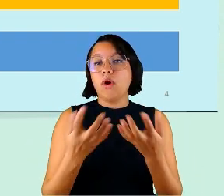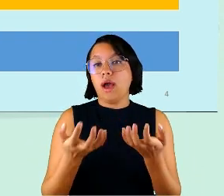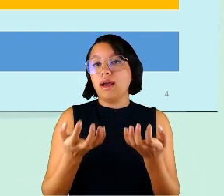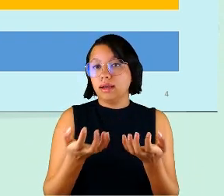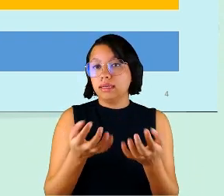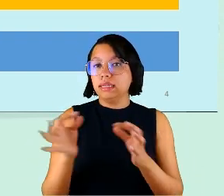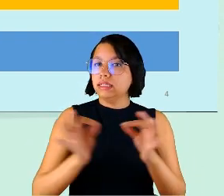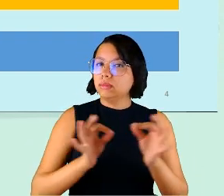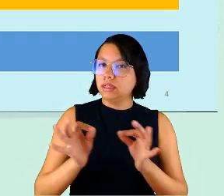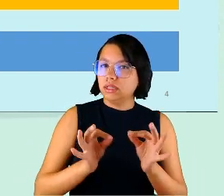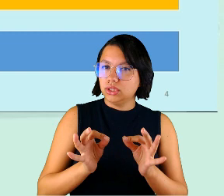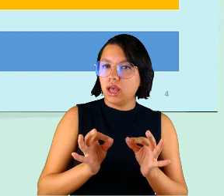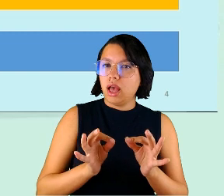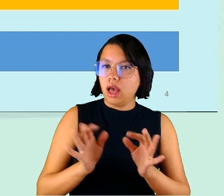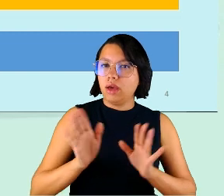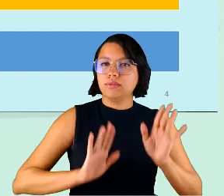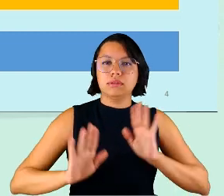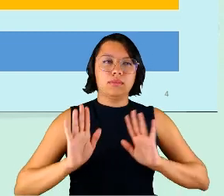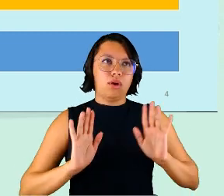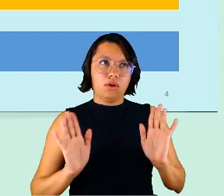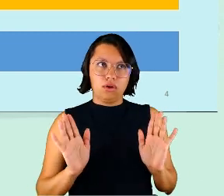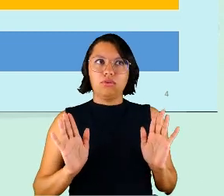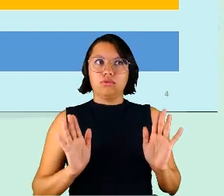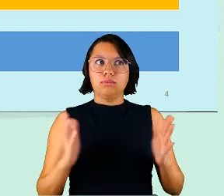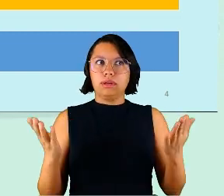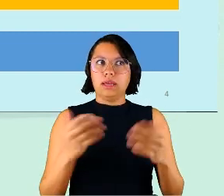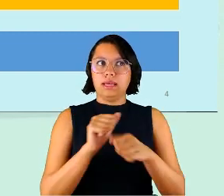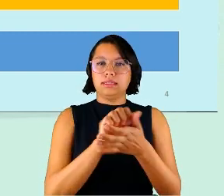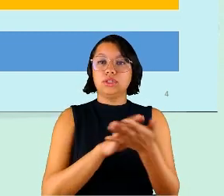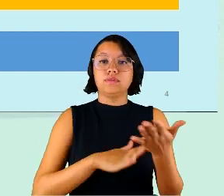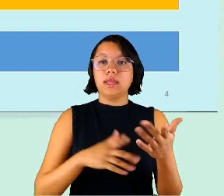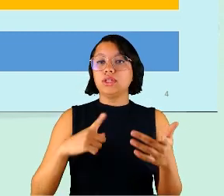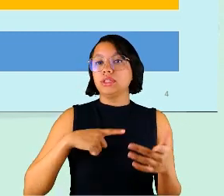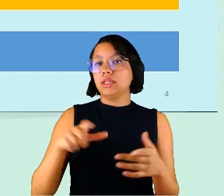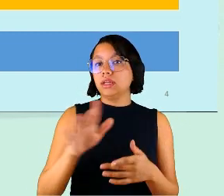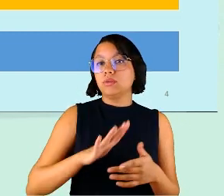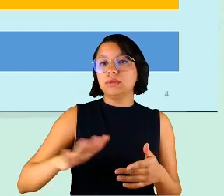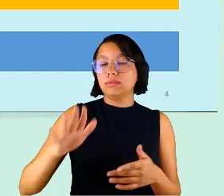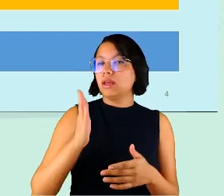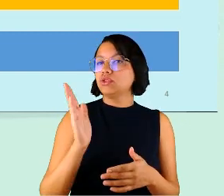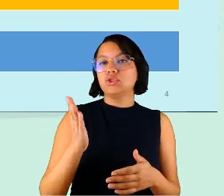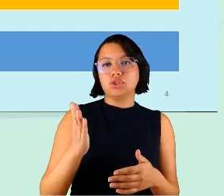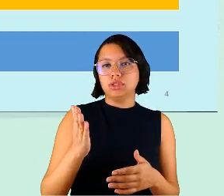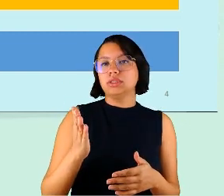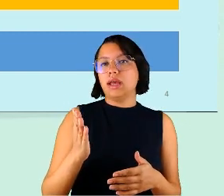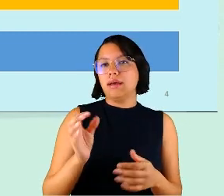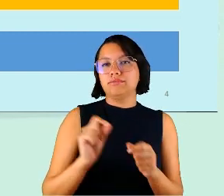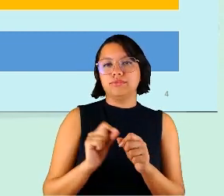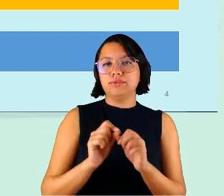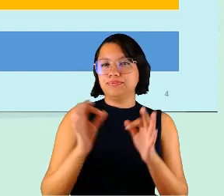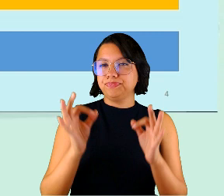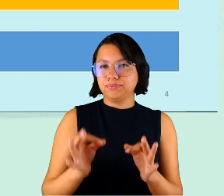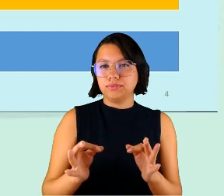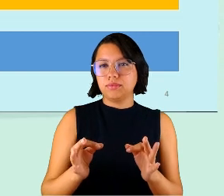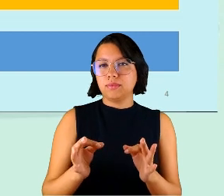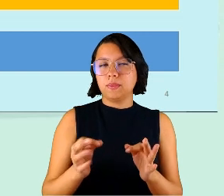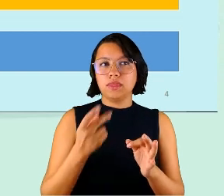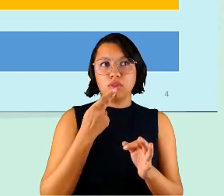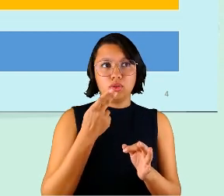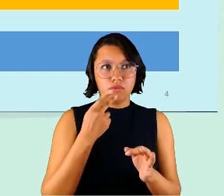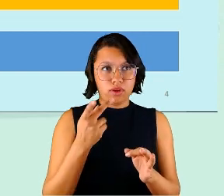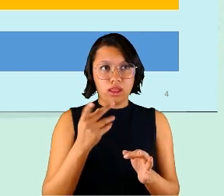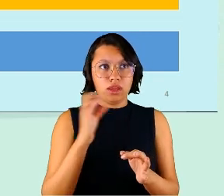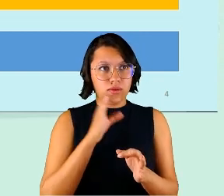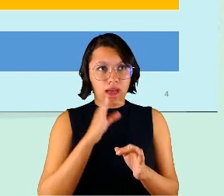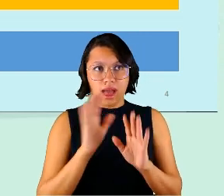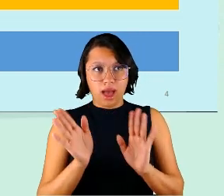planejaram, se prepararam para essa atividade e tem o seu espaço então já bem delimitado. Estou sendo clara, estou falando